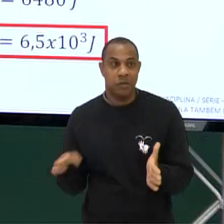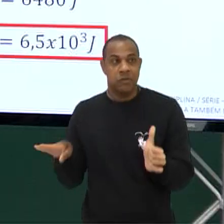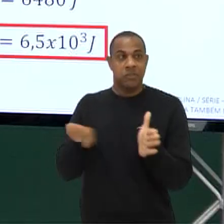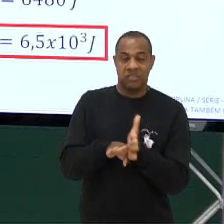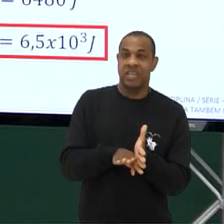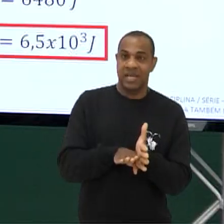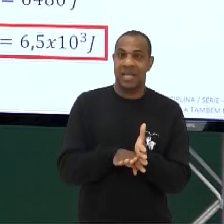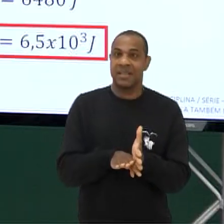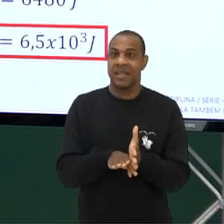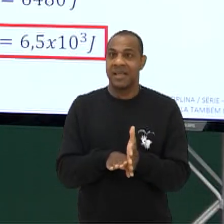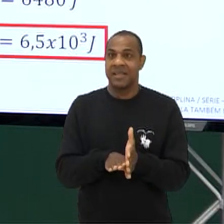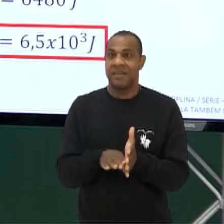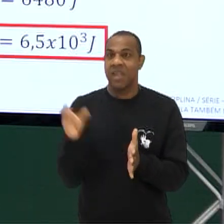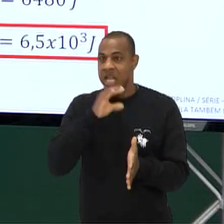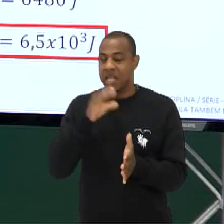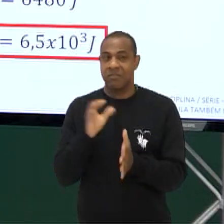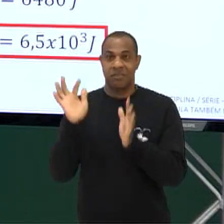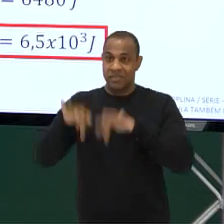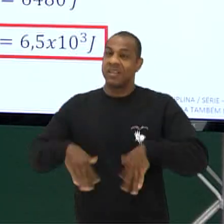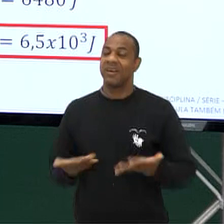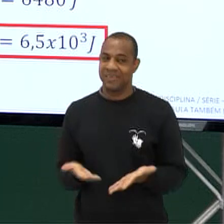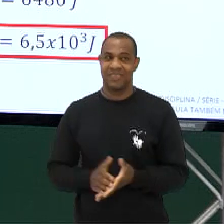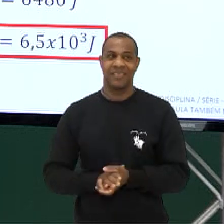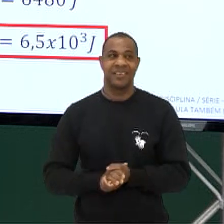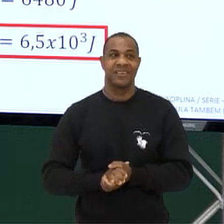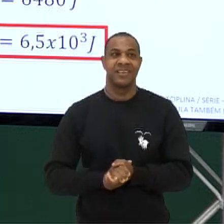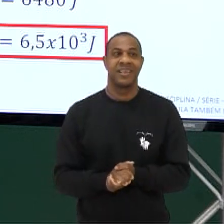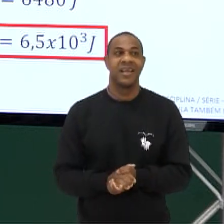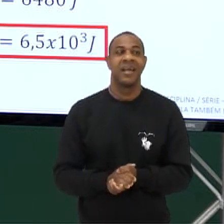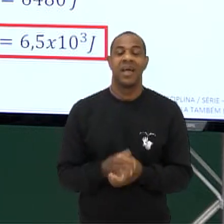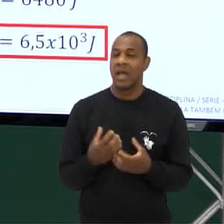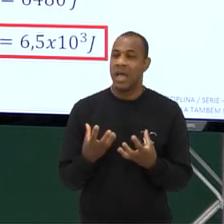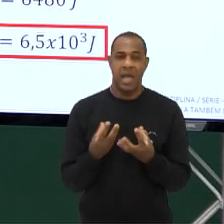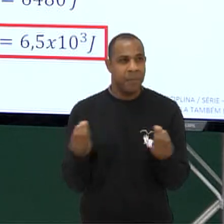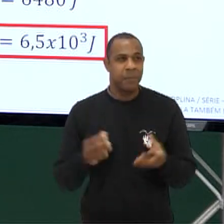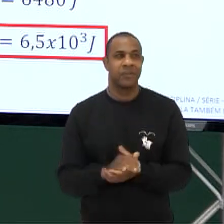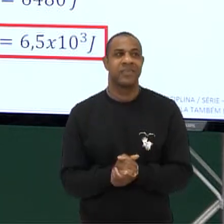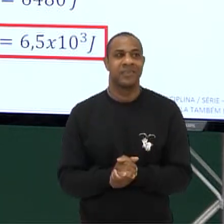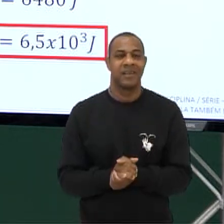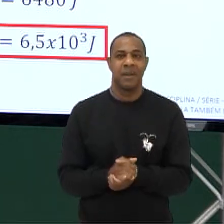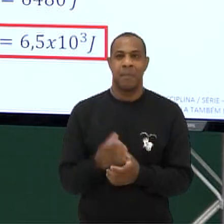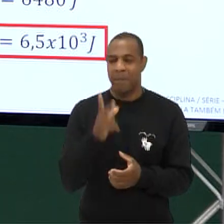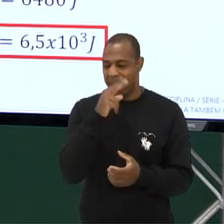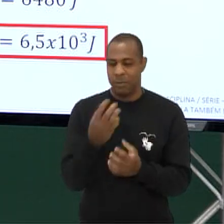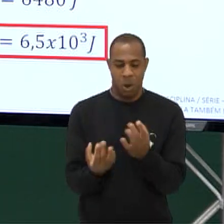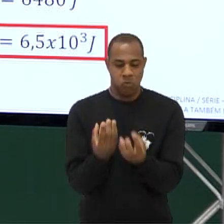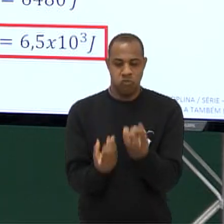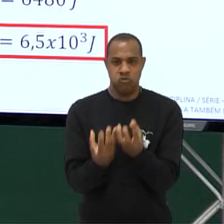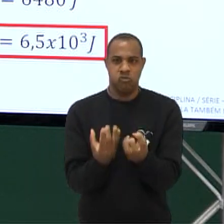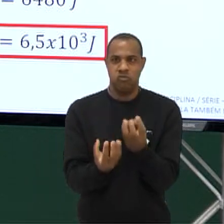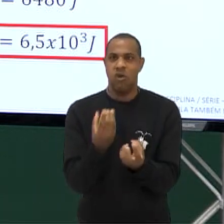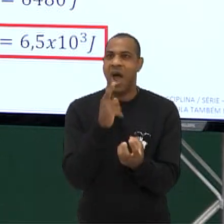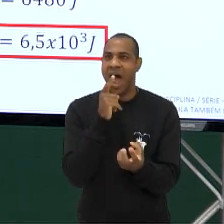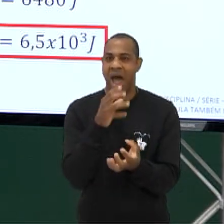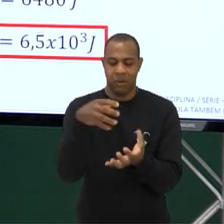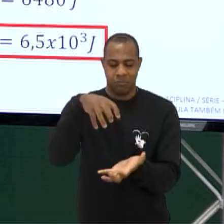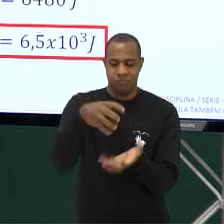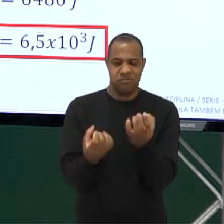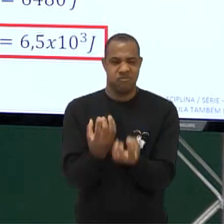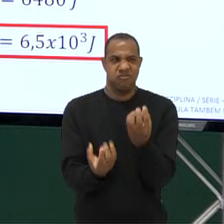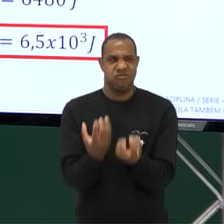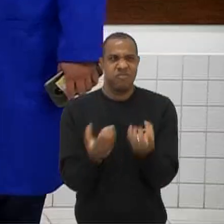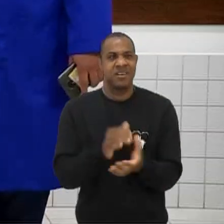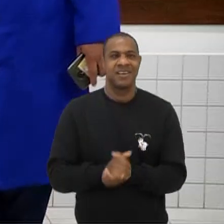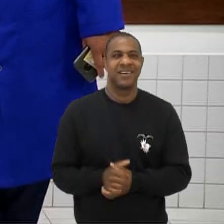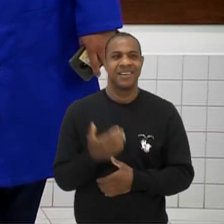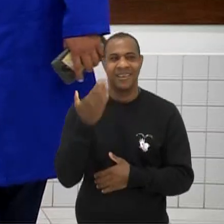velocidade final É muita coisa É 1.800 É muito mesmo É uma chaleira Provavelmente elétrica Ali A cada segundo É muito